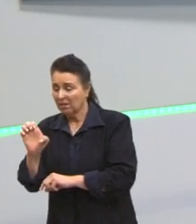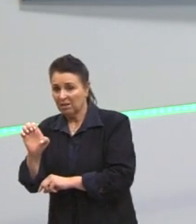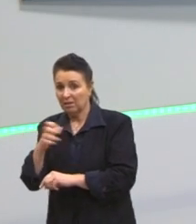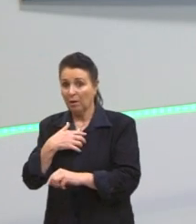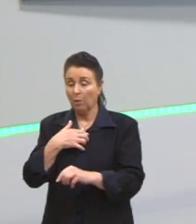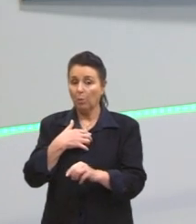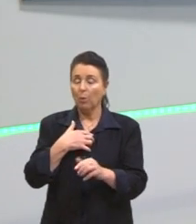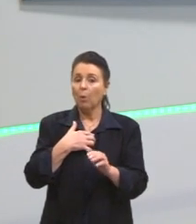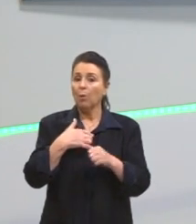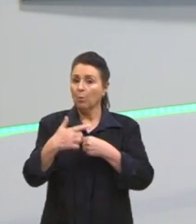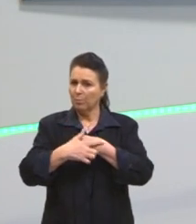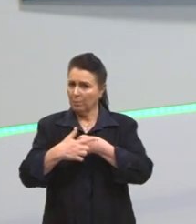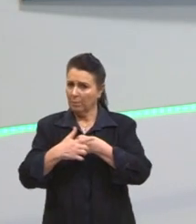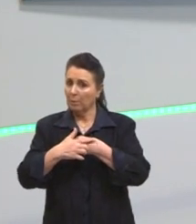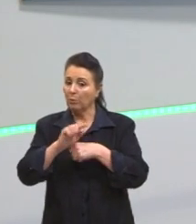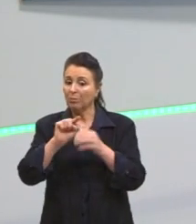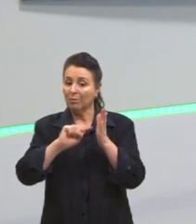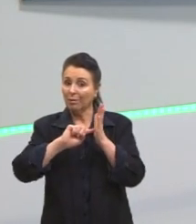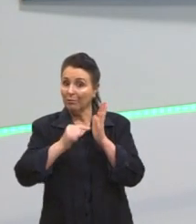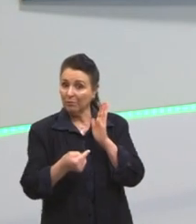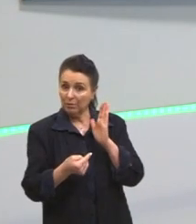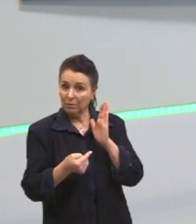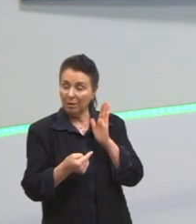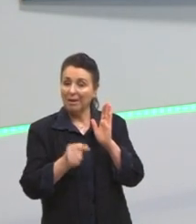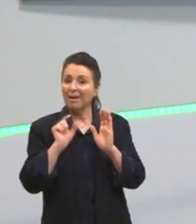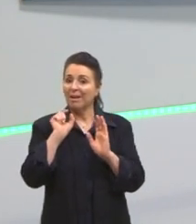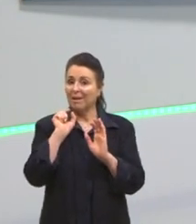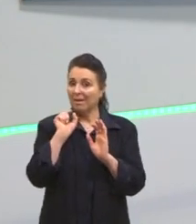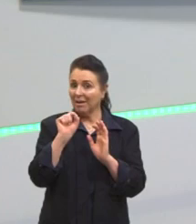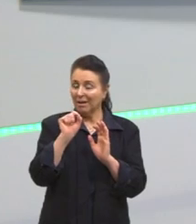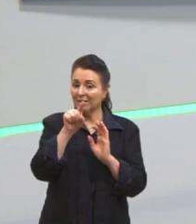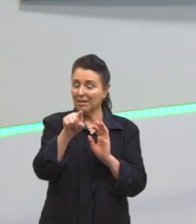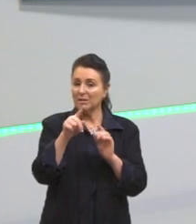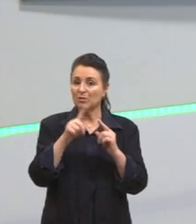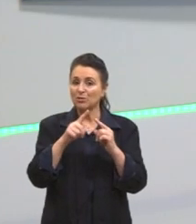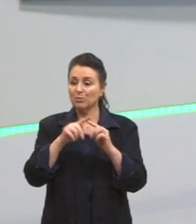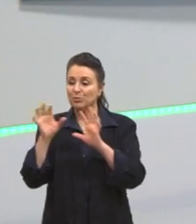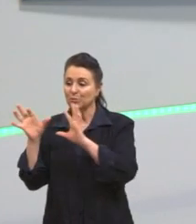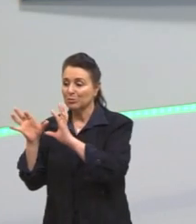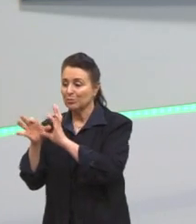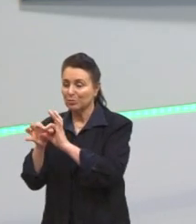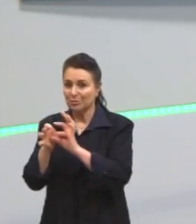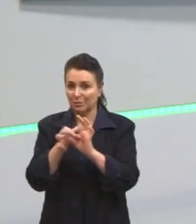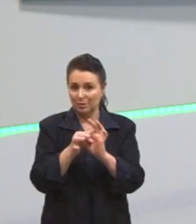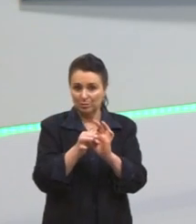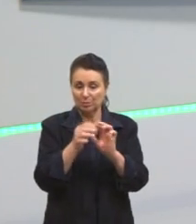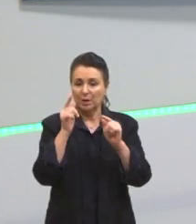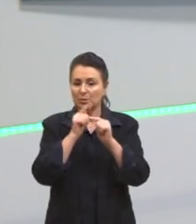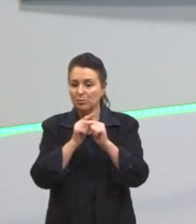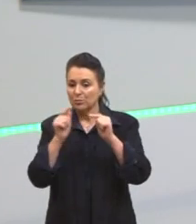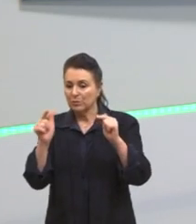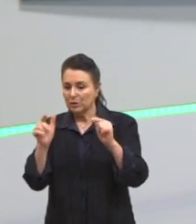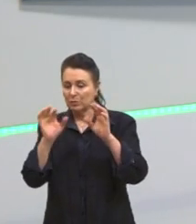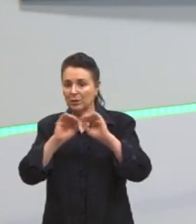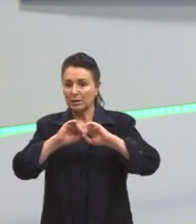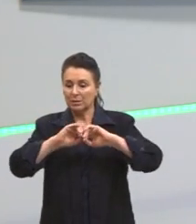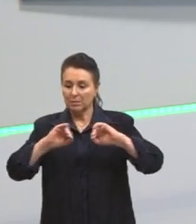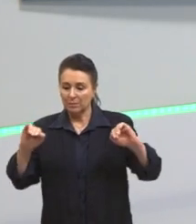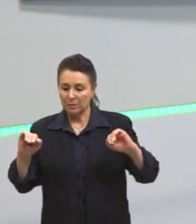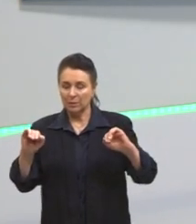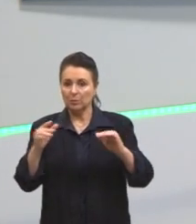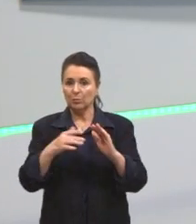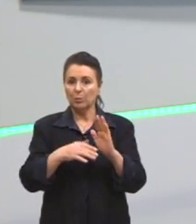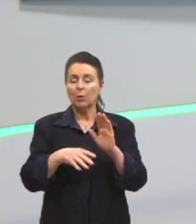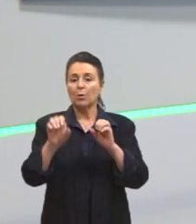vírgula vai fazer perfeito aí, nesse tipo de contexto, quando a gente está dividindo, quando a gente está separando, enumerando